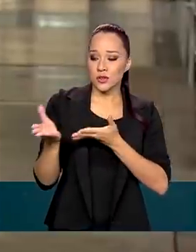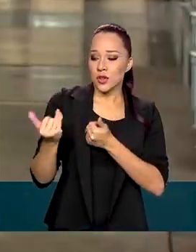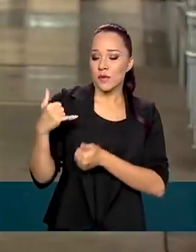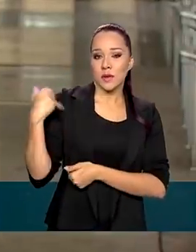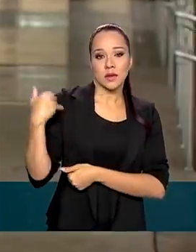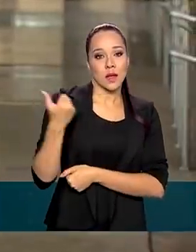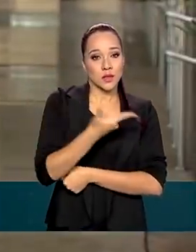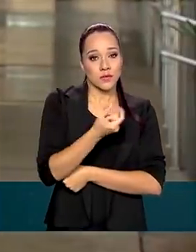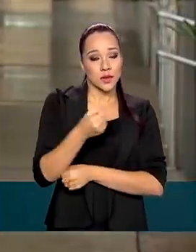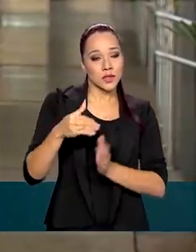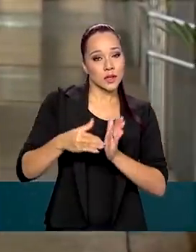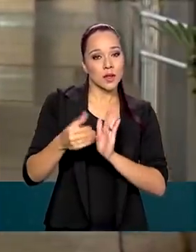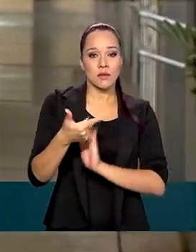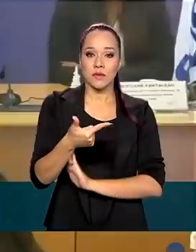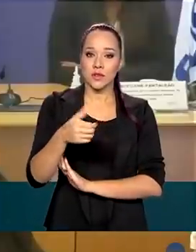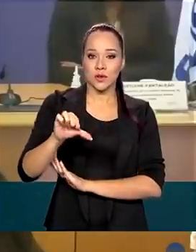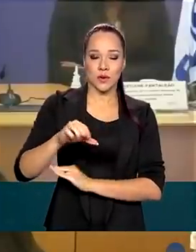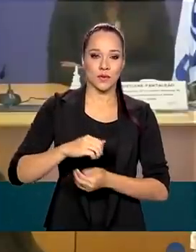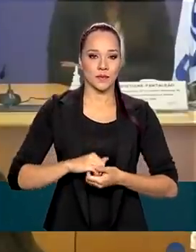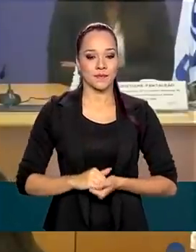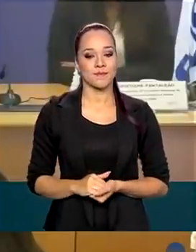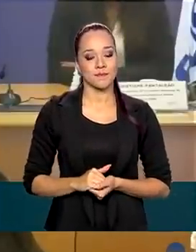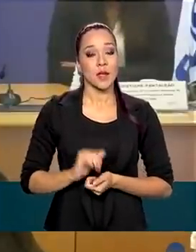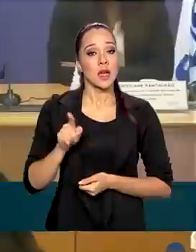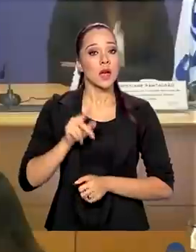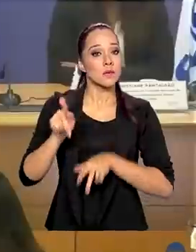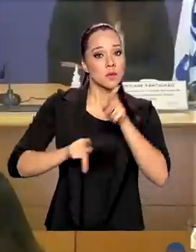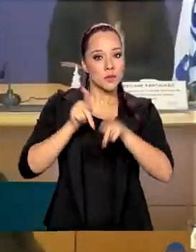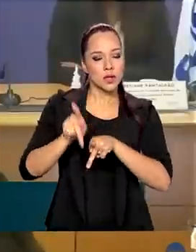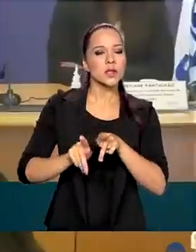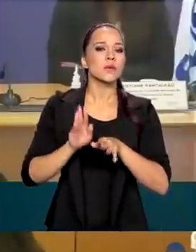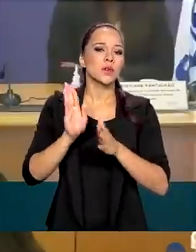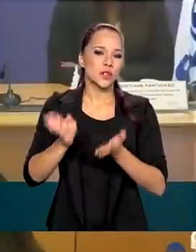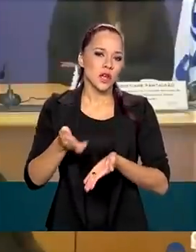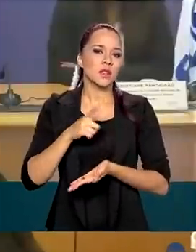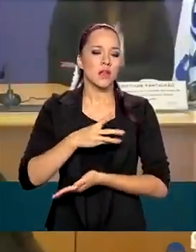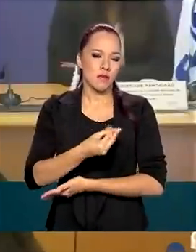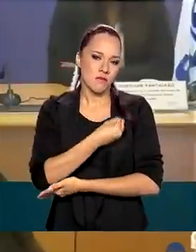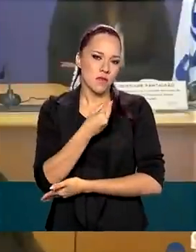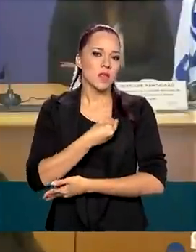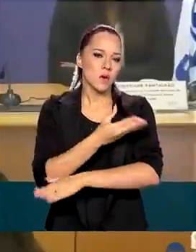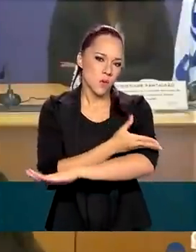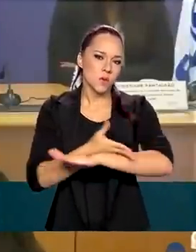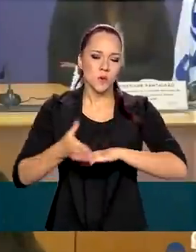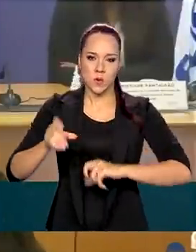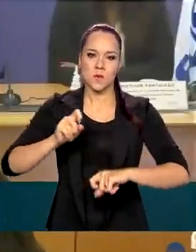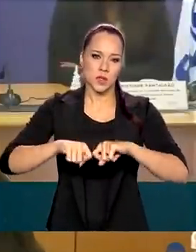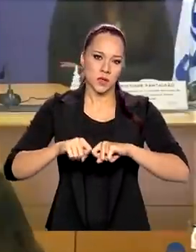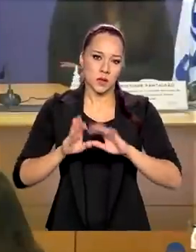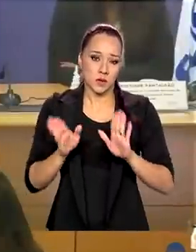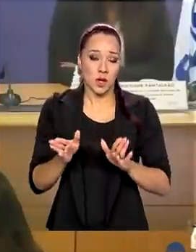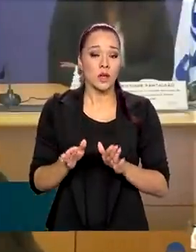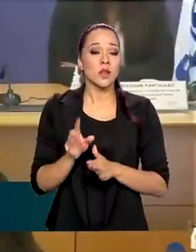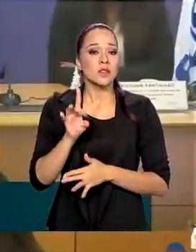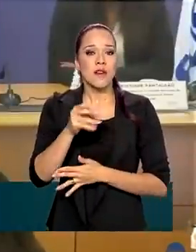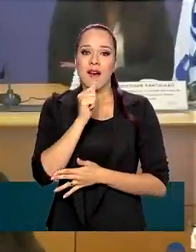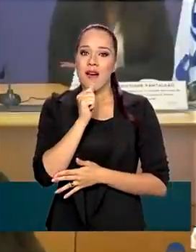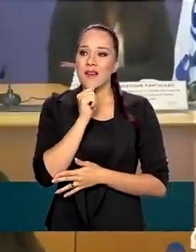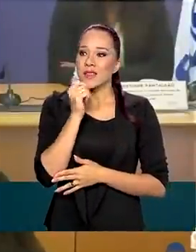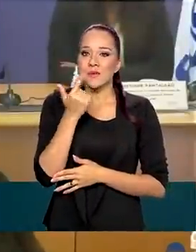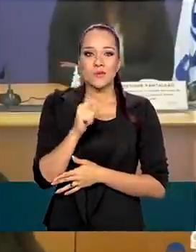de 20 a 29 anos. É uma população que já está aí com a vida sexual ativa, mas que não